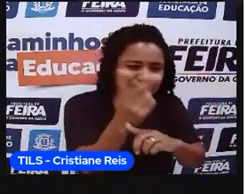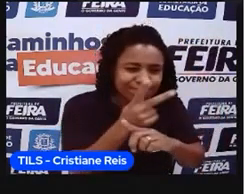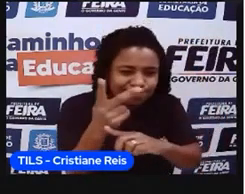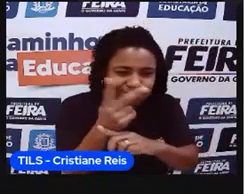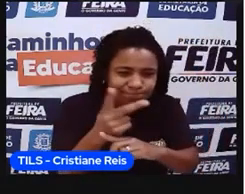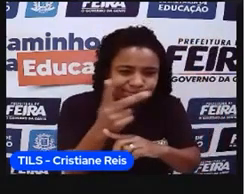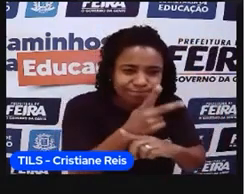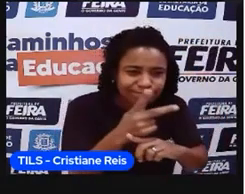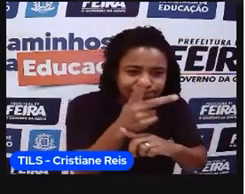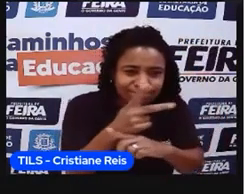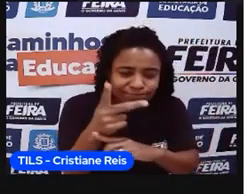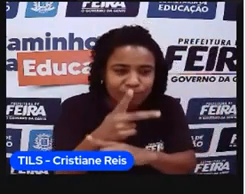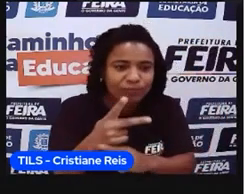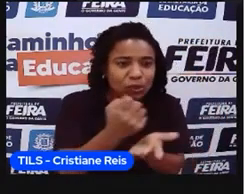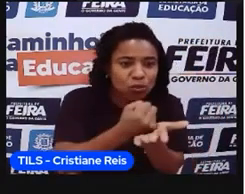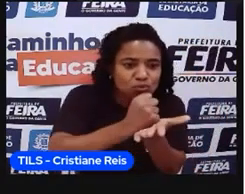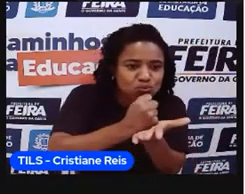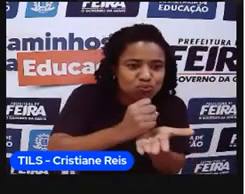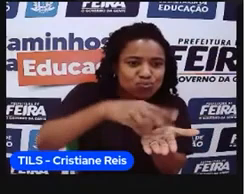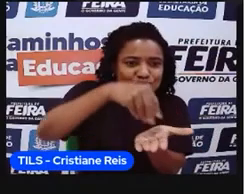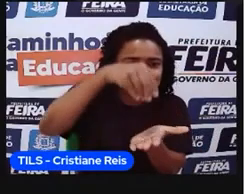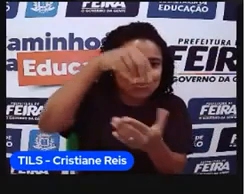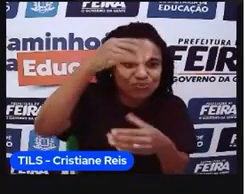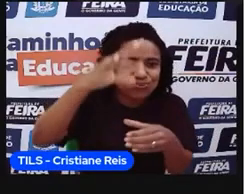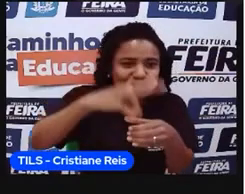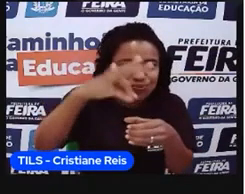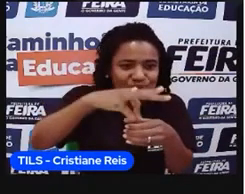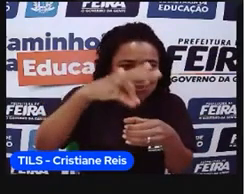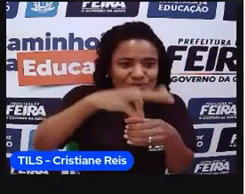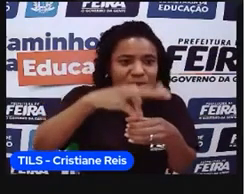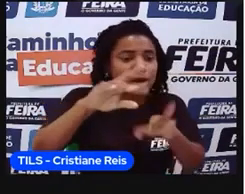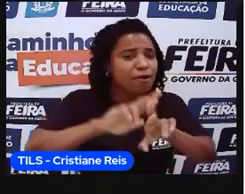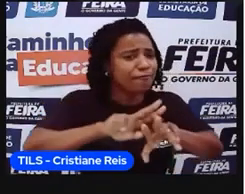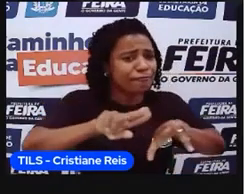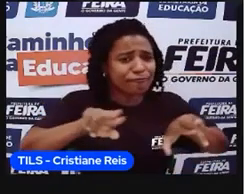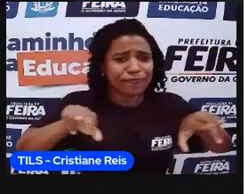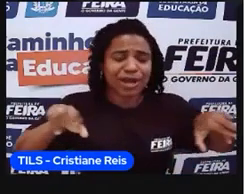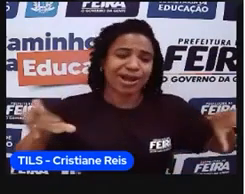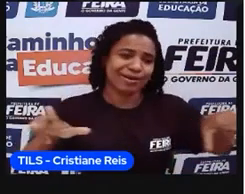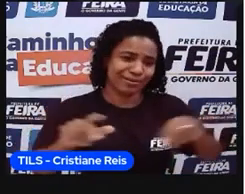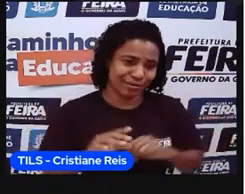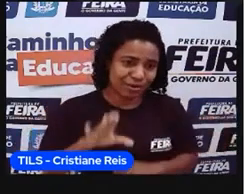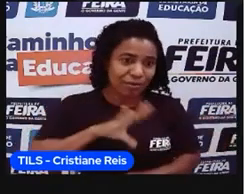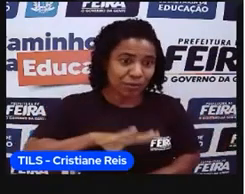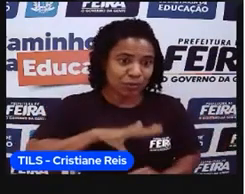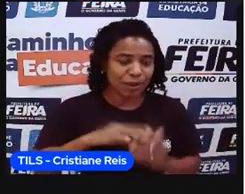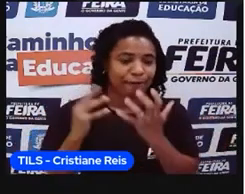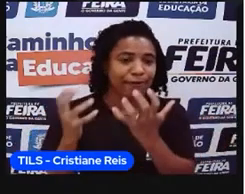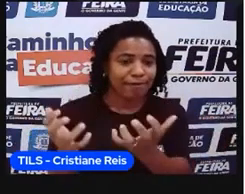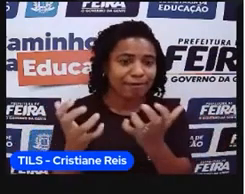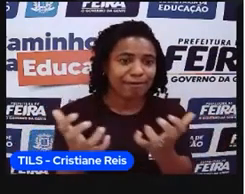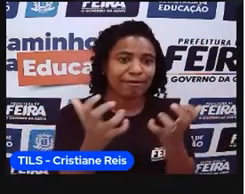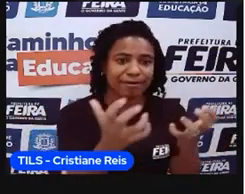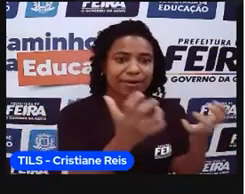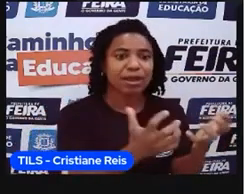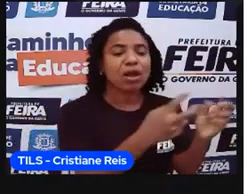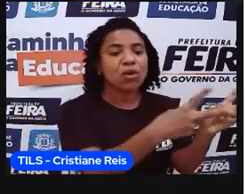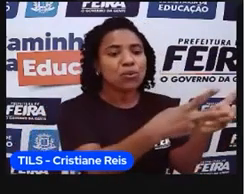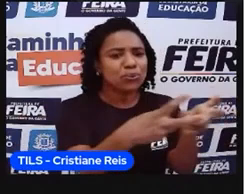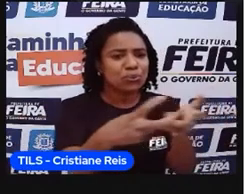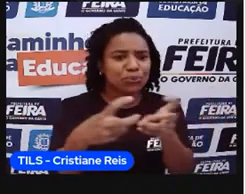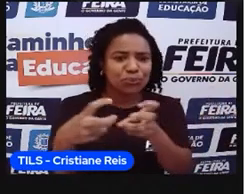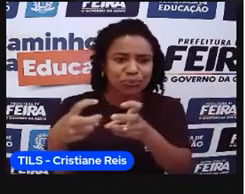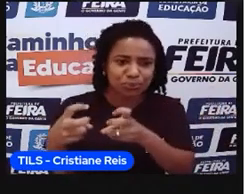tinham aí e aí, consequentemente, muito cobiçadas, né, por Portugal e aí, consequentemente, eles